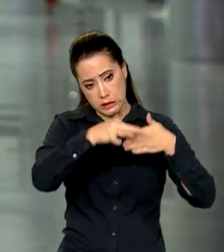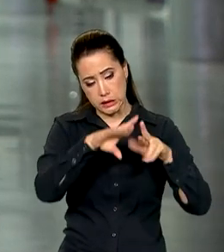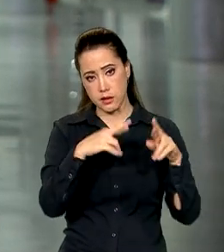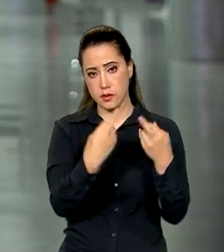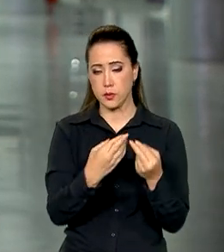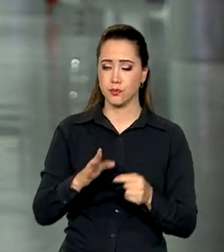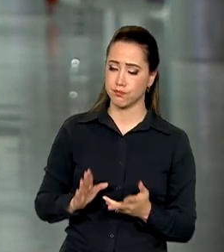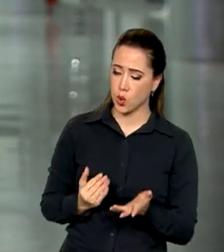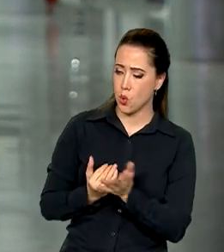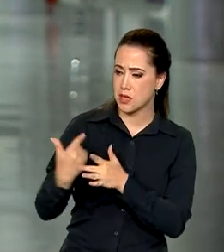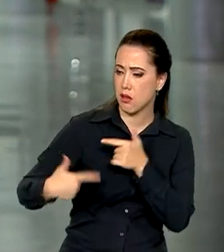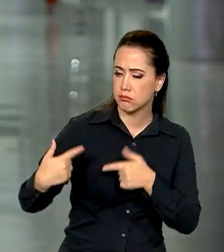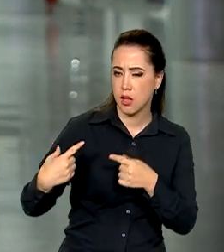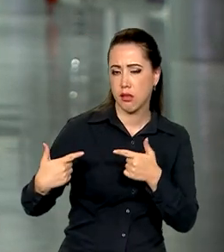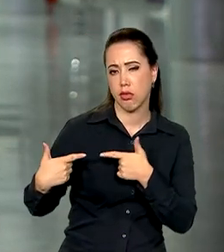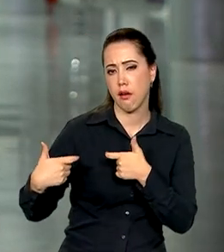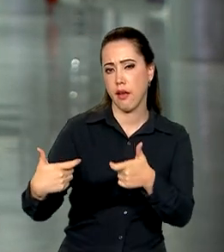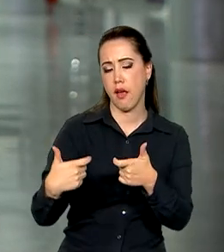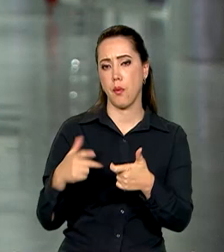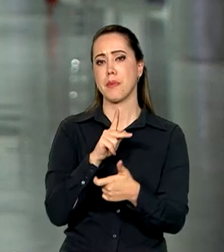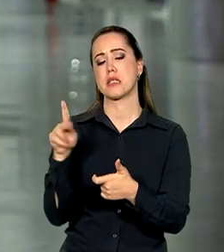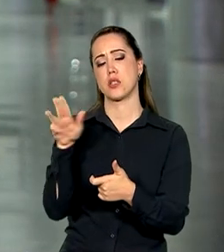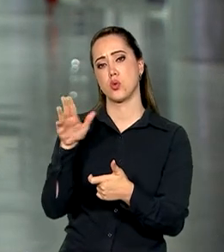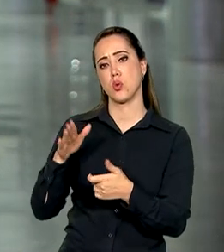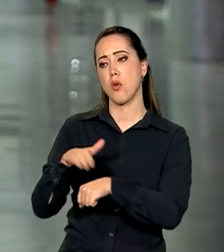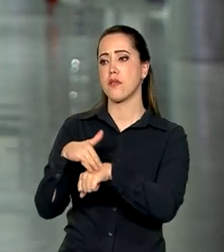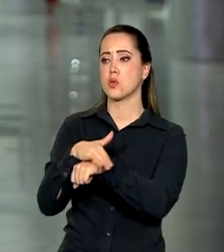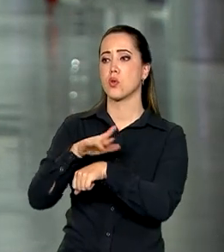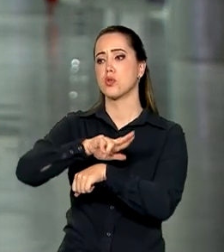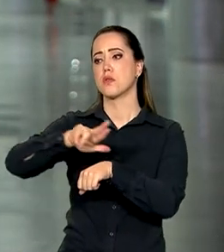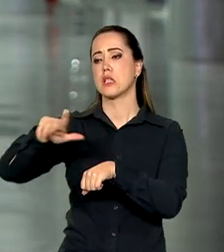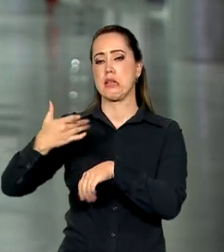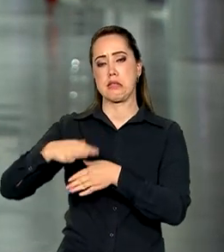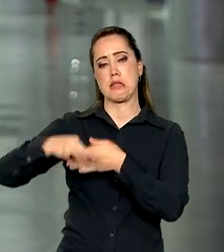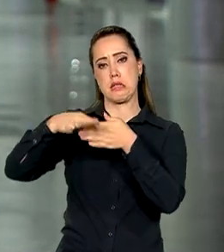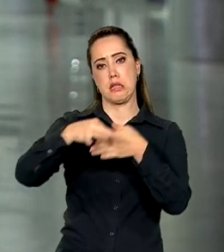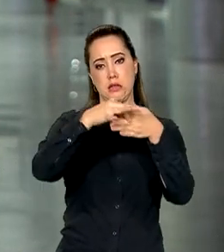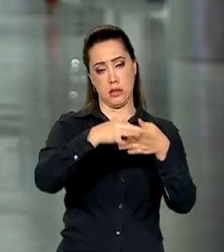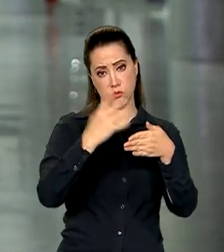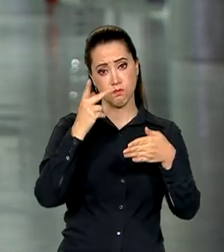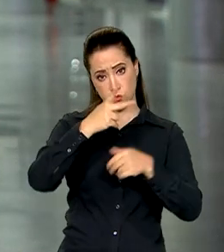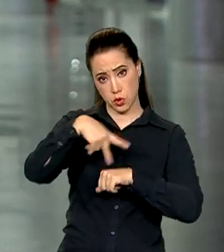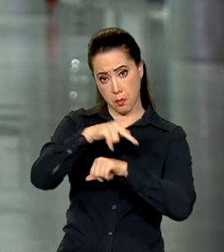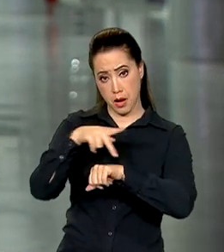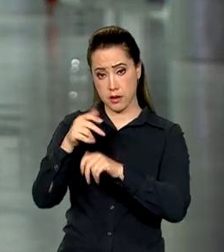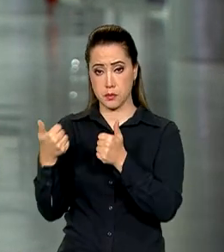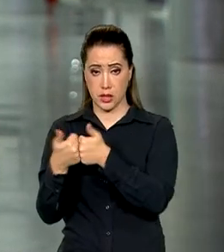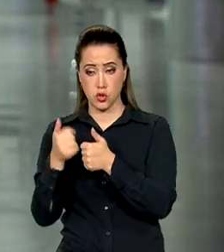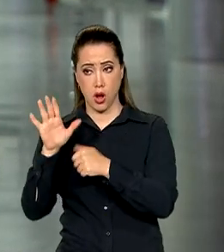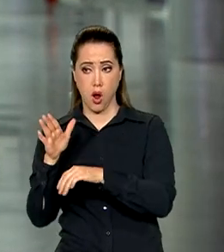conversado com diversos líderes do Oriente Médio. Hoje, por exemplo, Lula falou por telefone com o presidente da